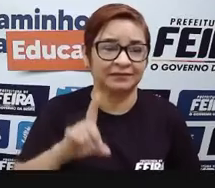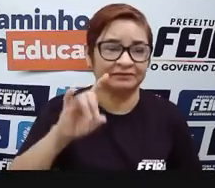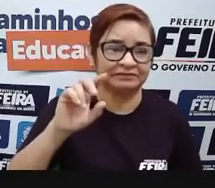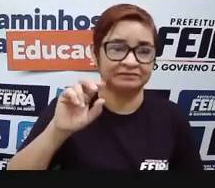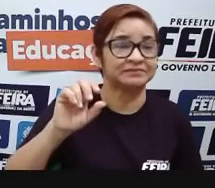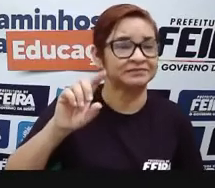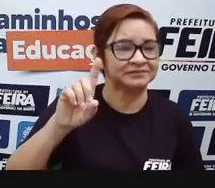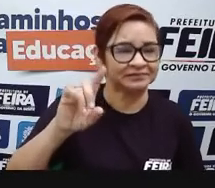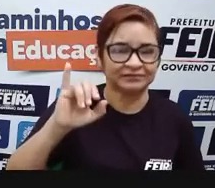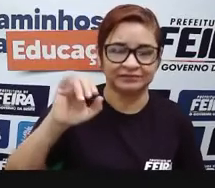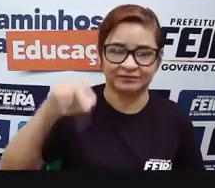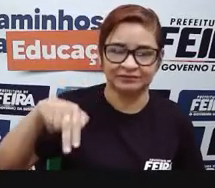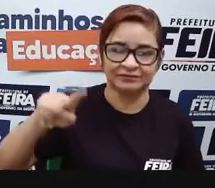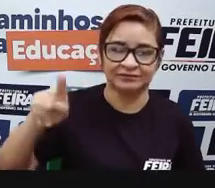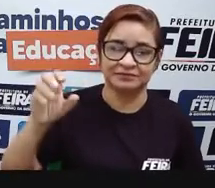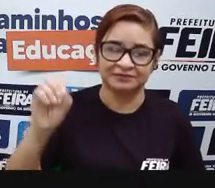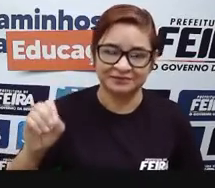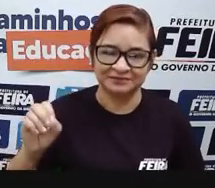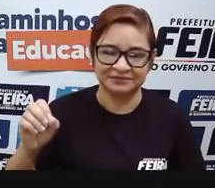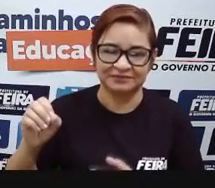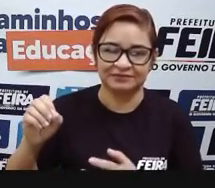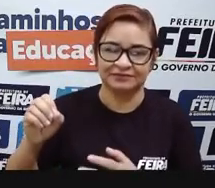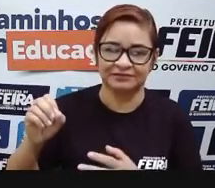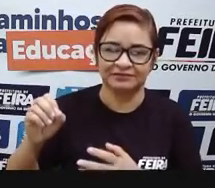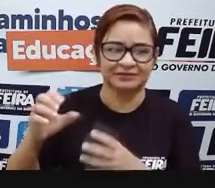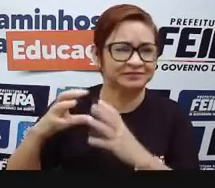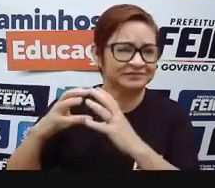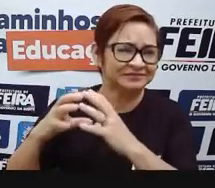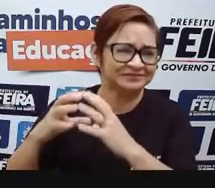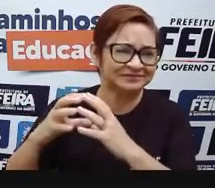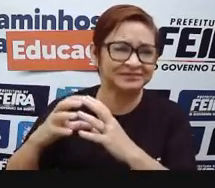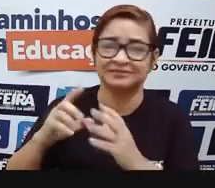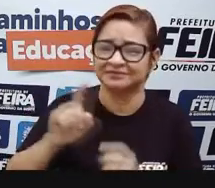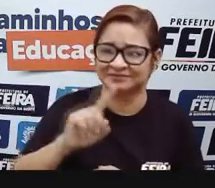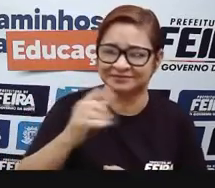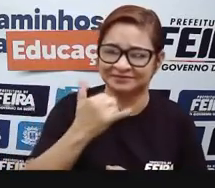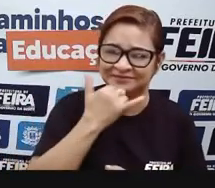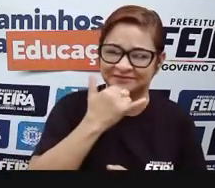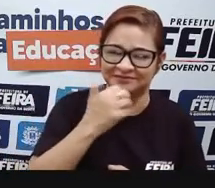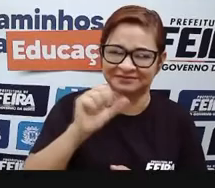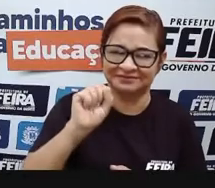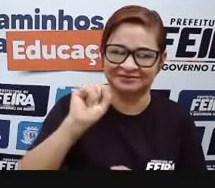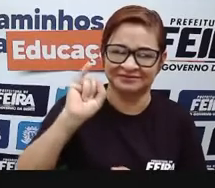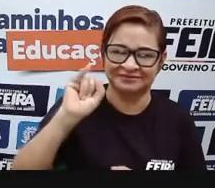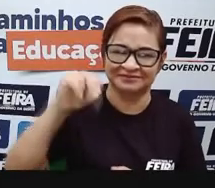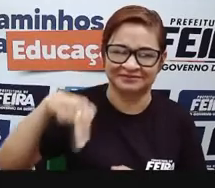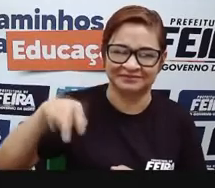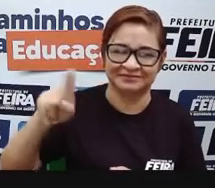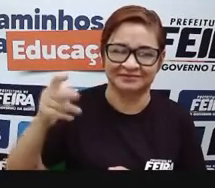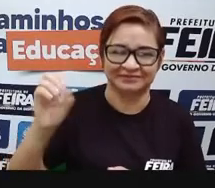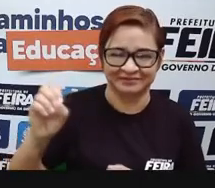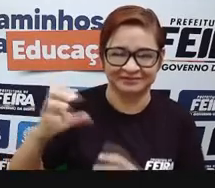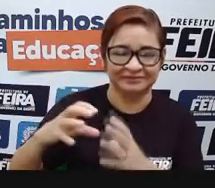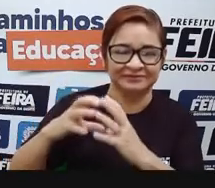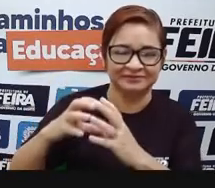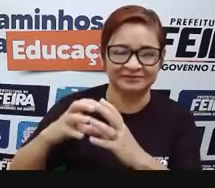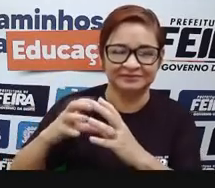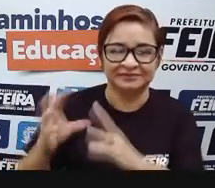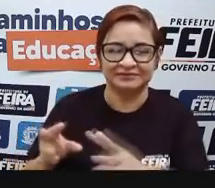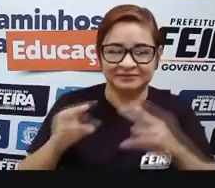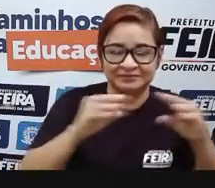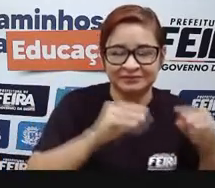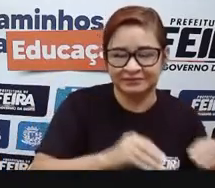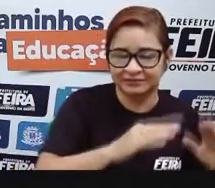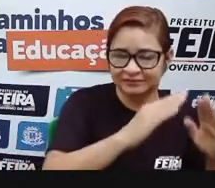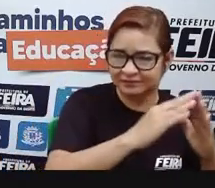Dinho do Coco. Como? Dinho do Coco. Dinho do Coco. Ô, Dinho, depois que retiraram as barracas aqui do Calçadão da Salles Barbosa, ficou